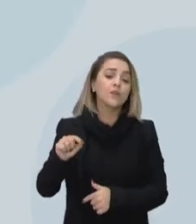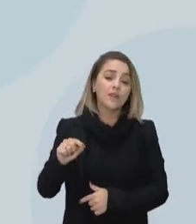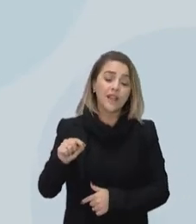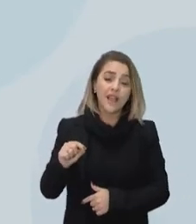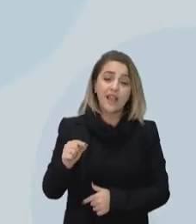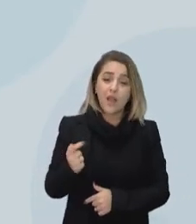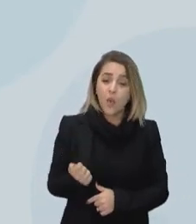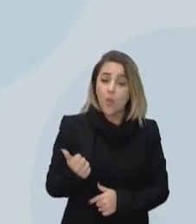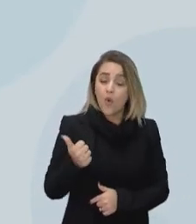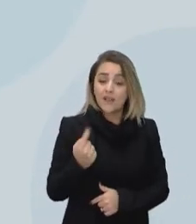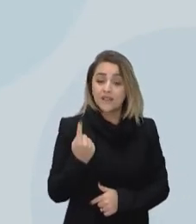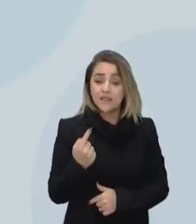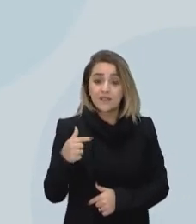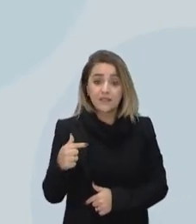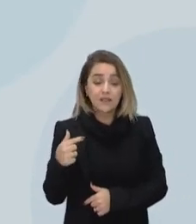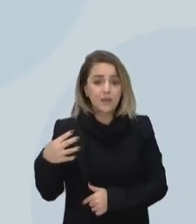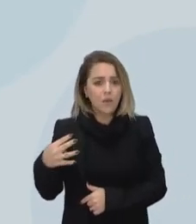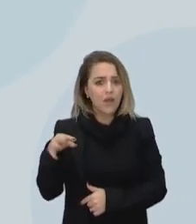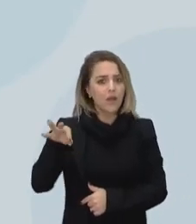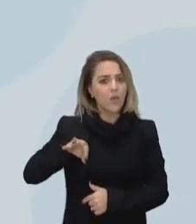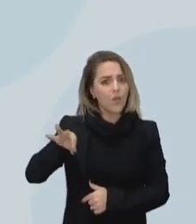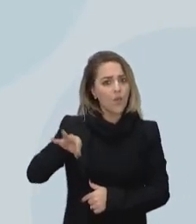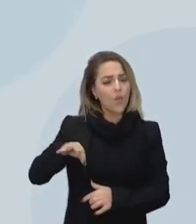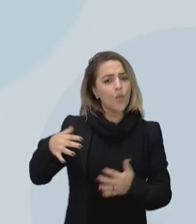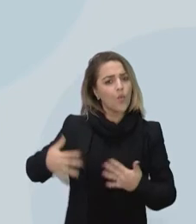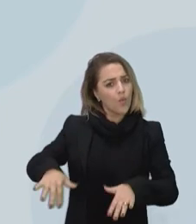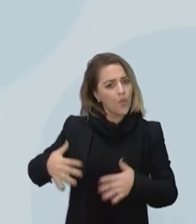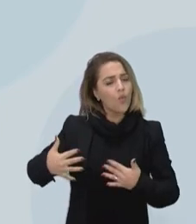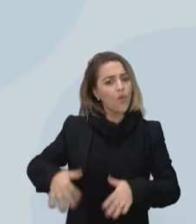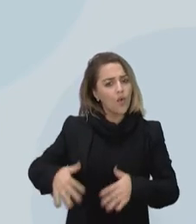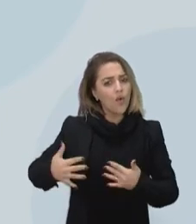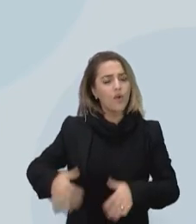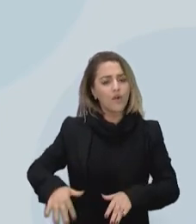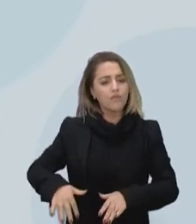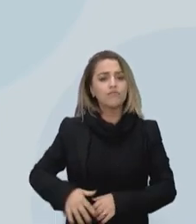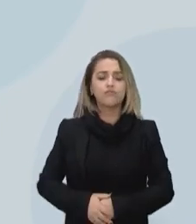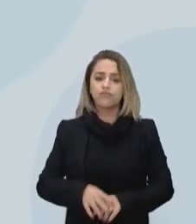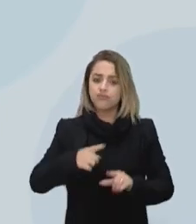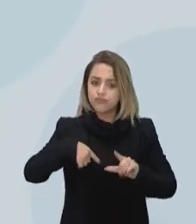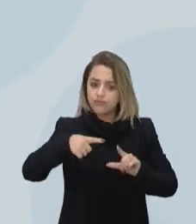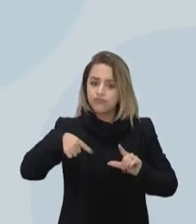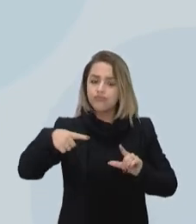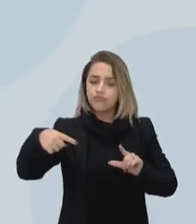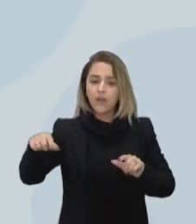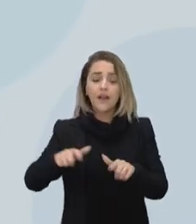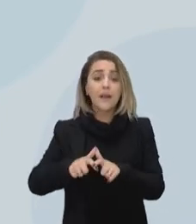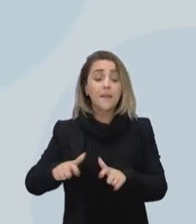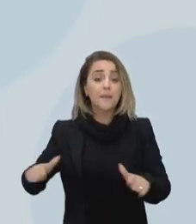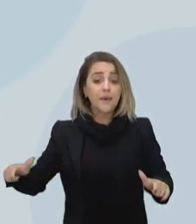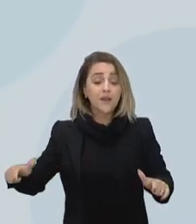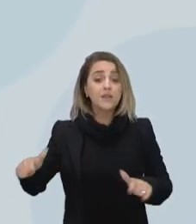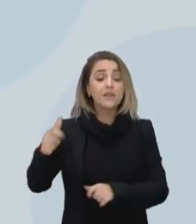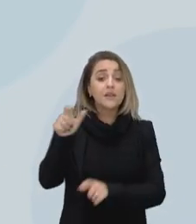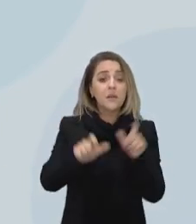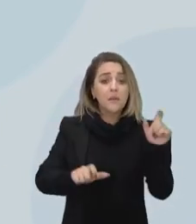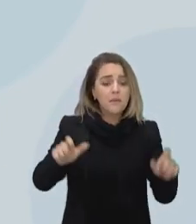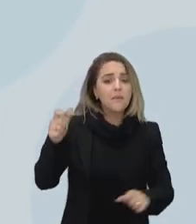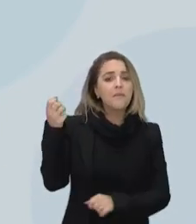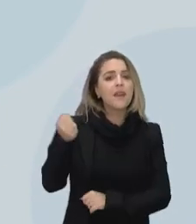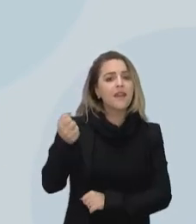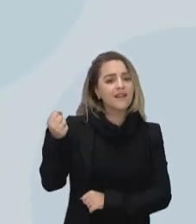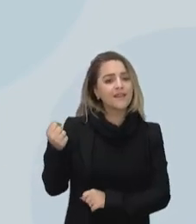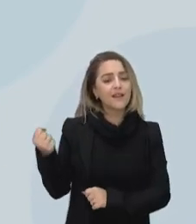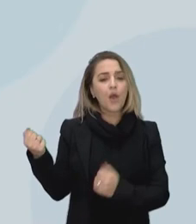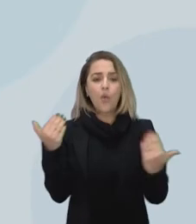174%. Olha só a proporção enorme, né? Maior para pessoas brancas em relação ao recebido por pessoas